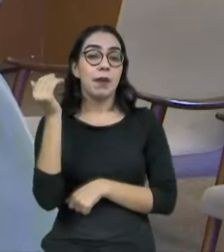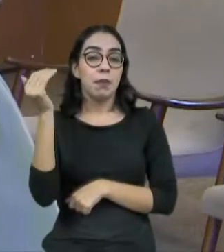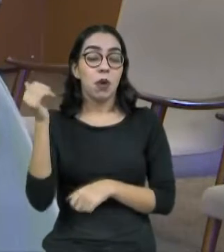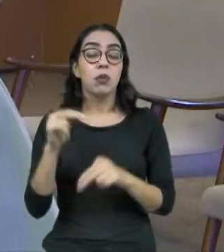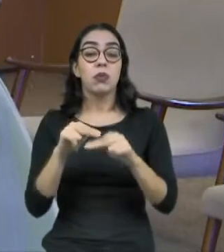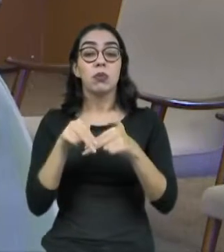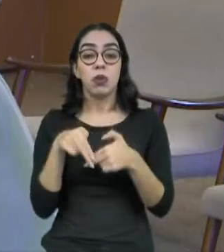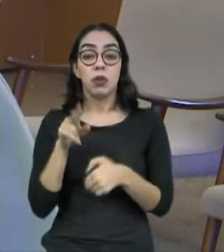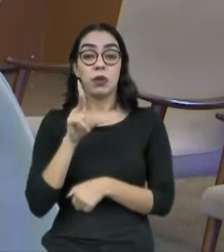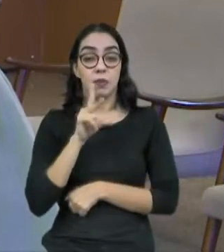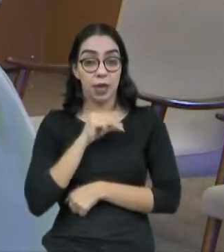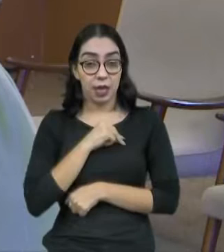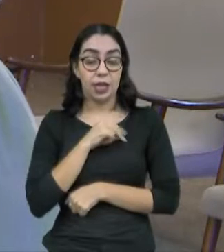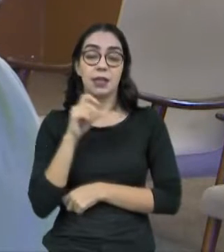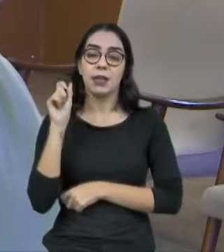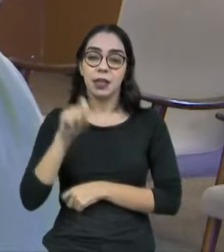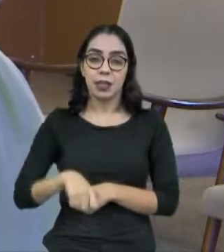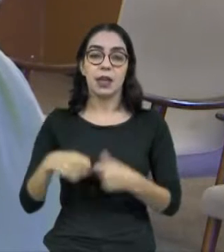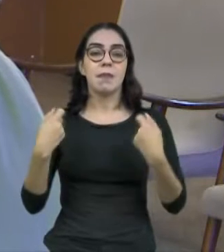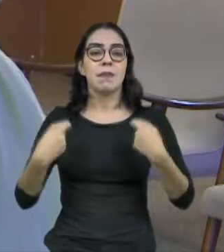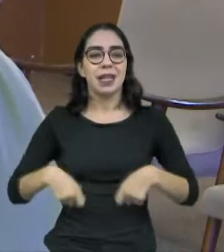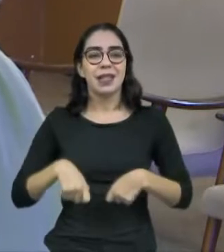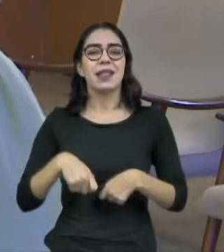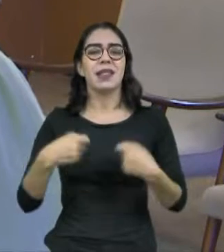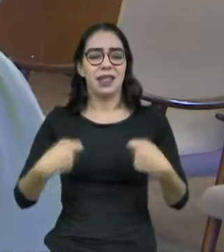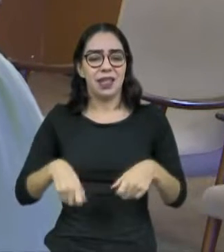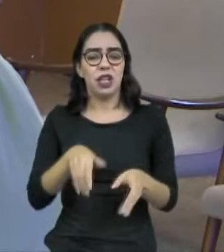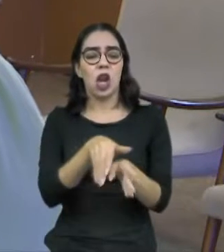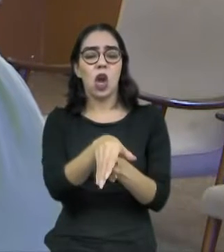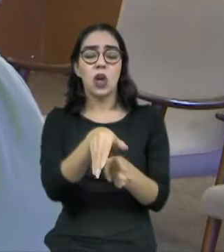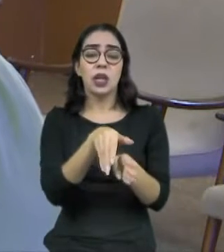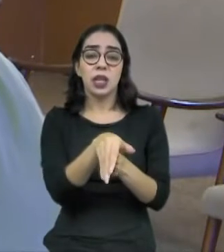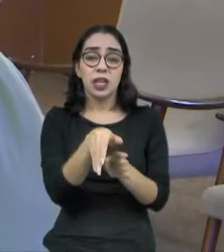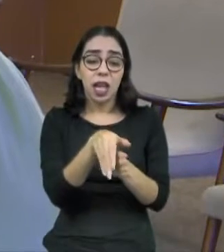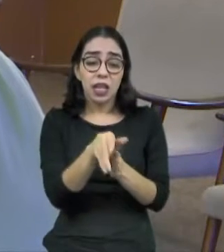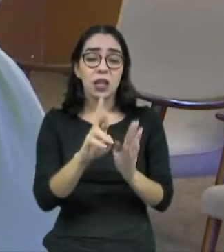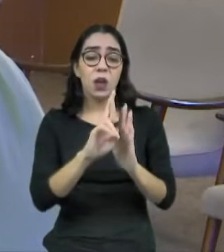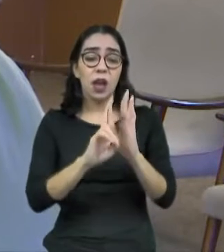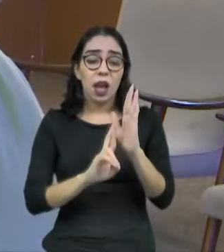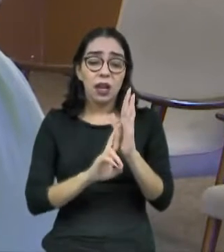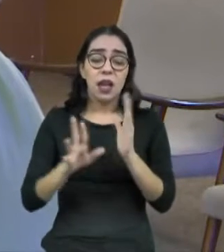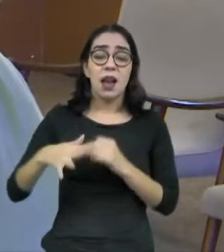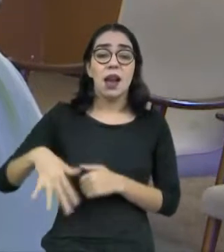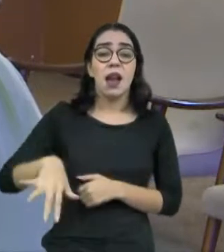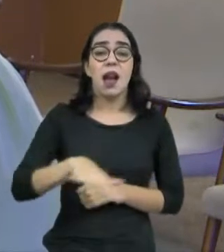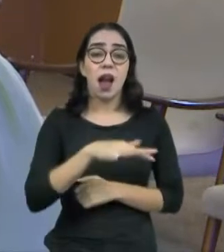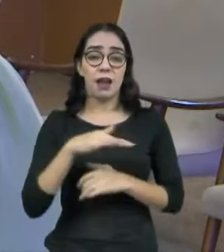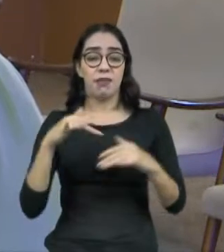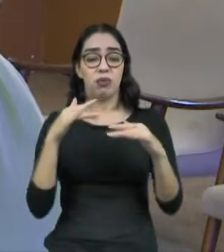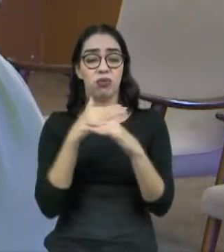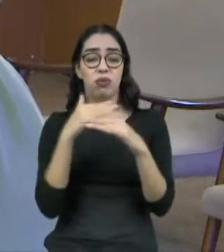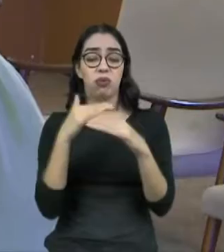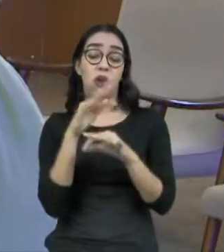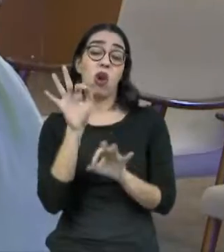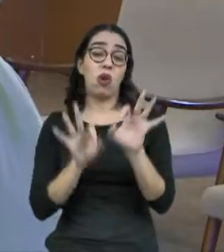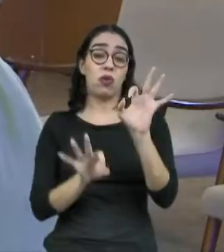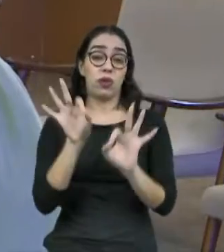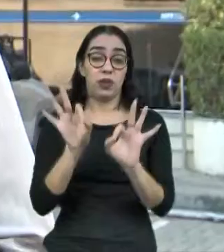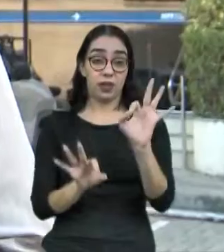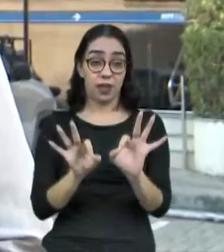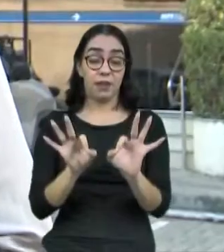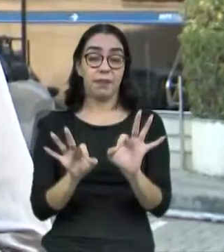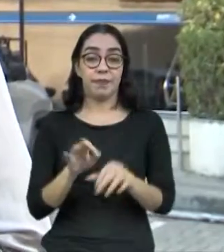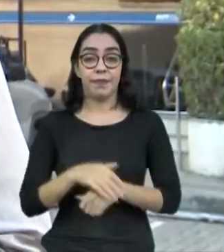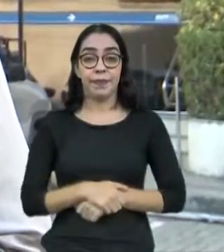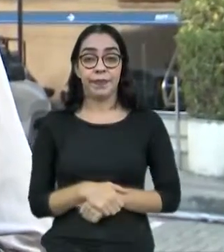precisa, sim, de coordenadas em termos urbanísticos e de organização para que a gente possa empreender cada vez melhor.